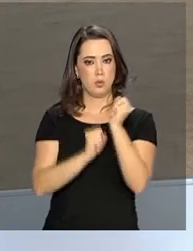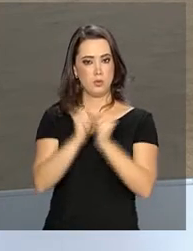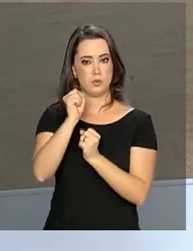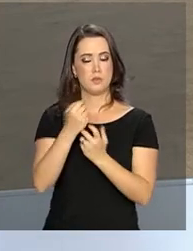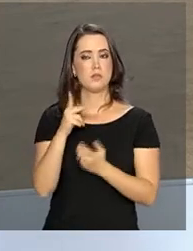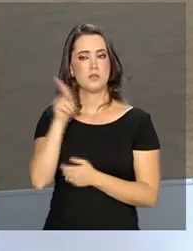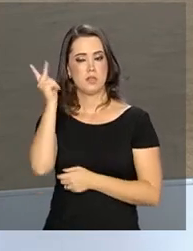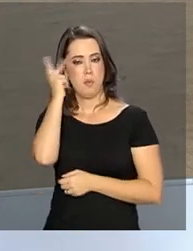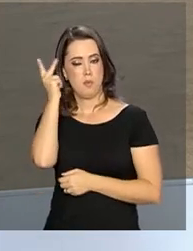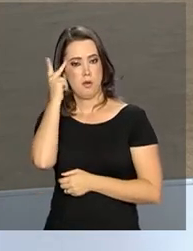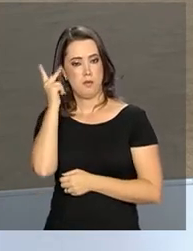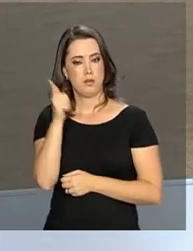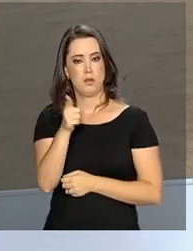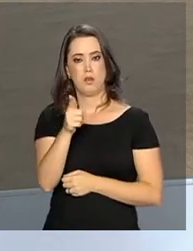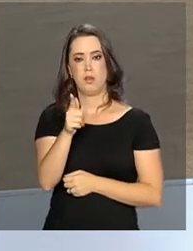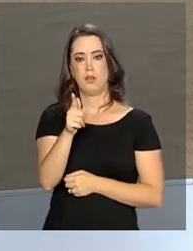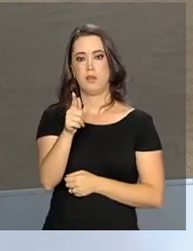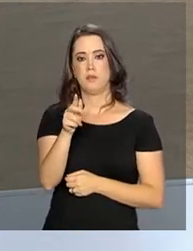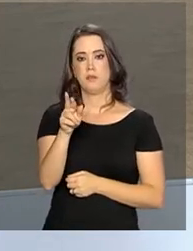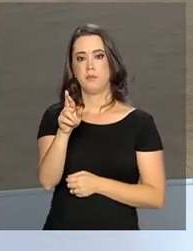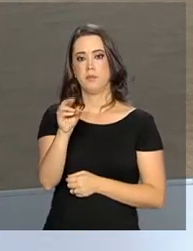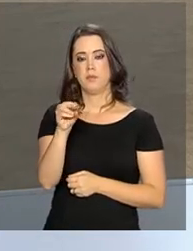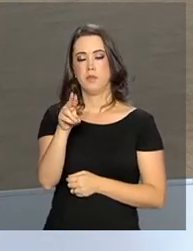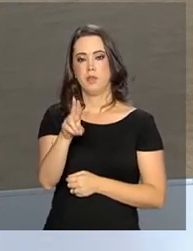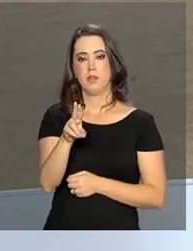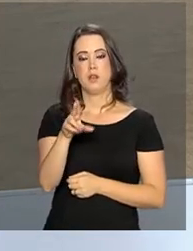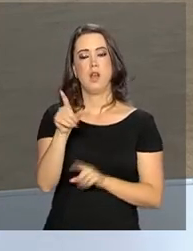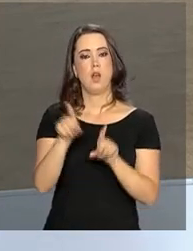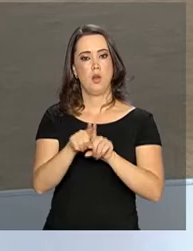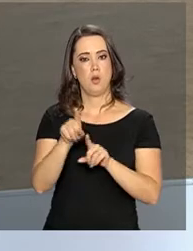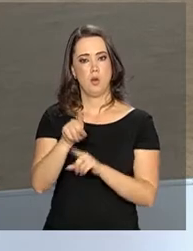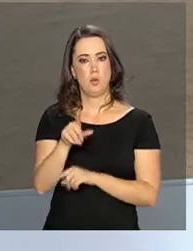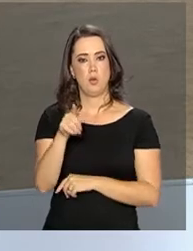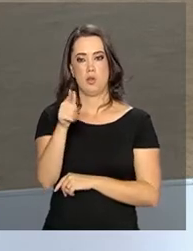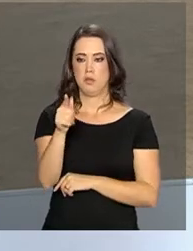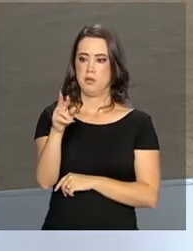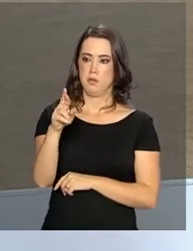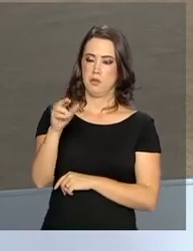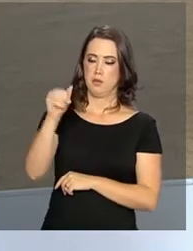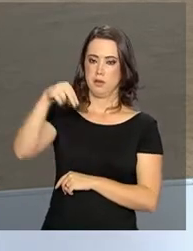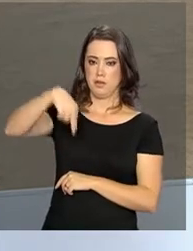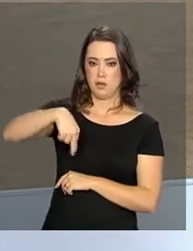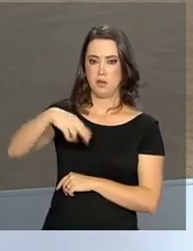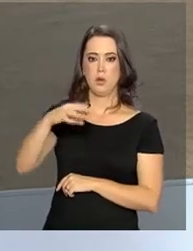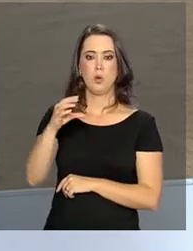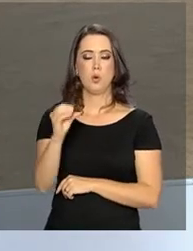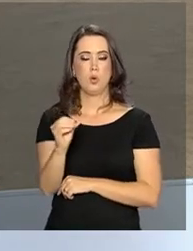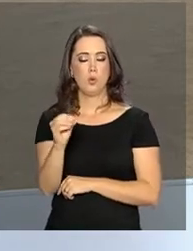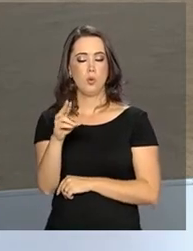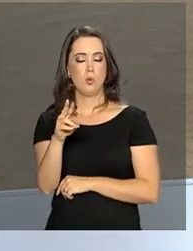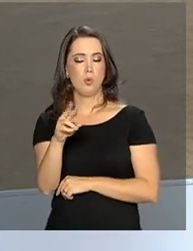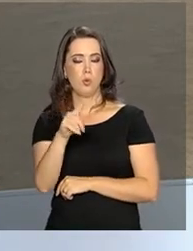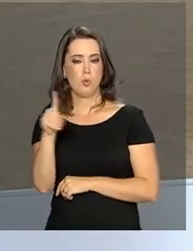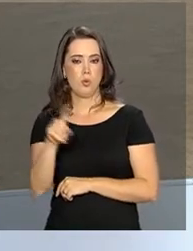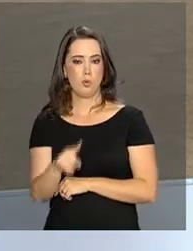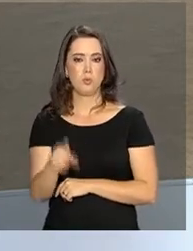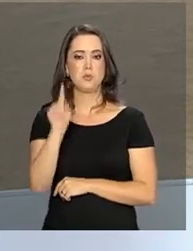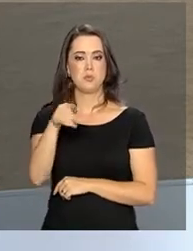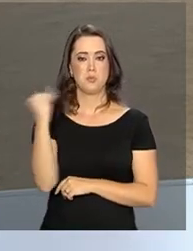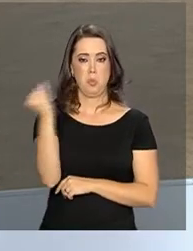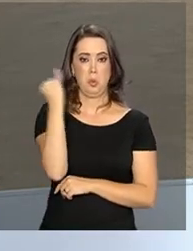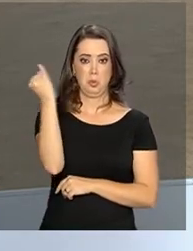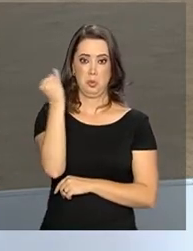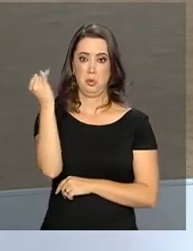Gran Cruz. O Grau Gran Cruz é o nível raramente reservado a grandes autoridades, como no caso do